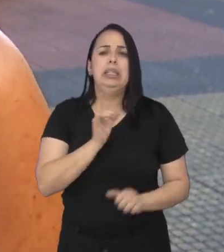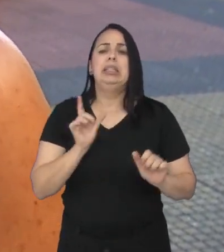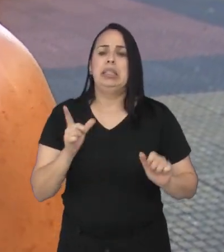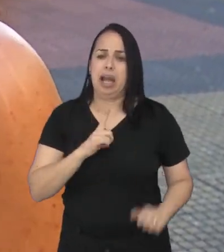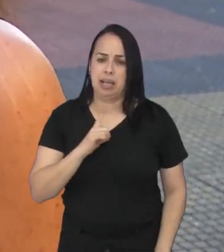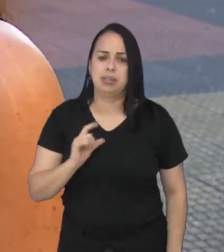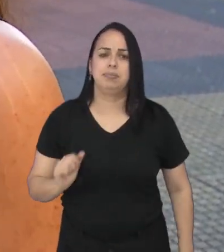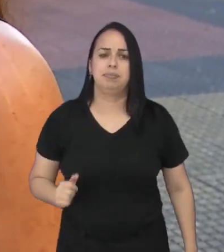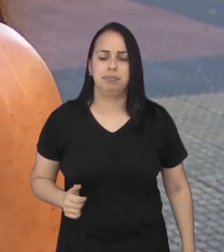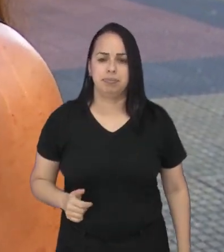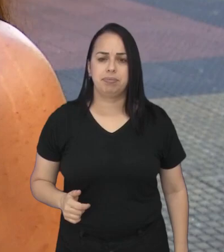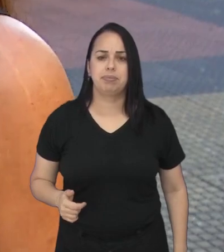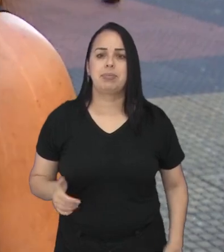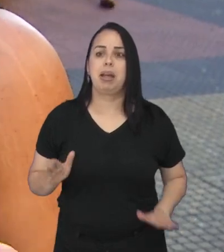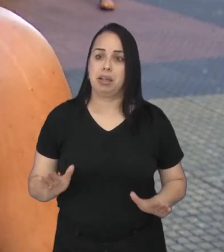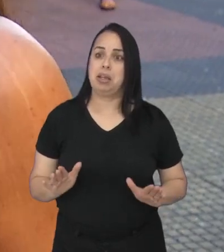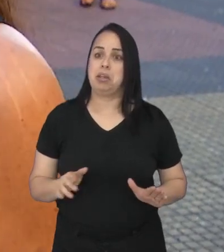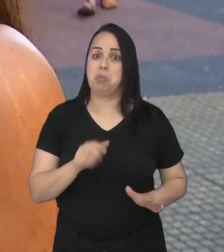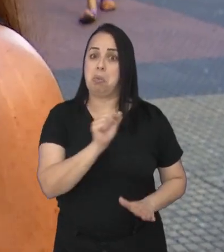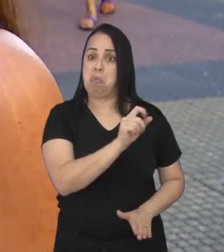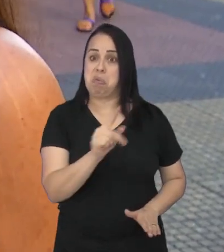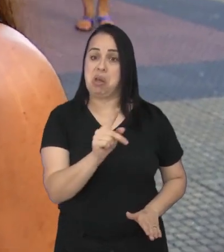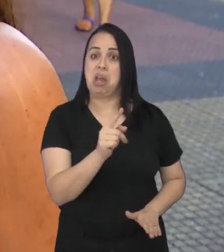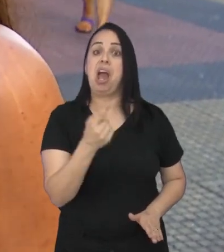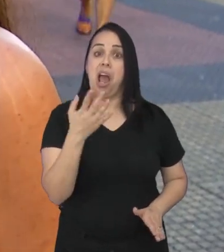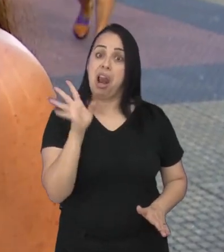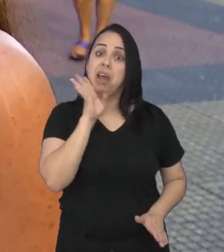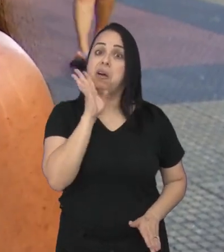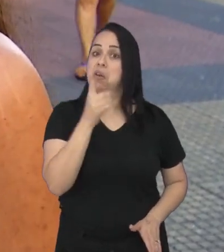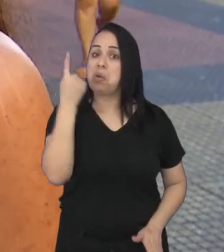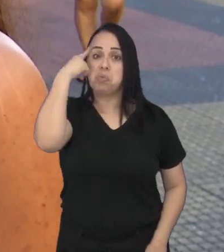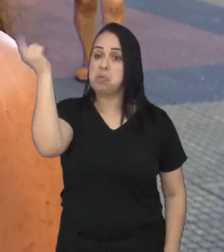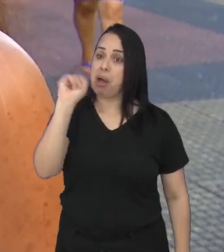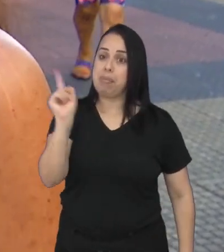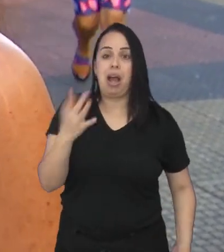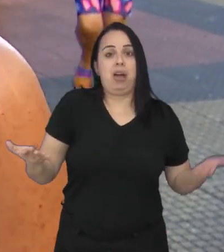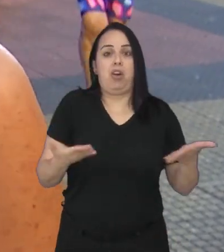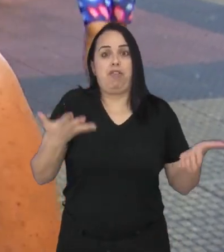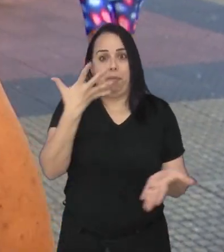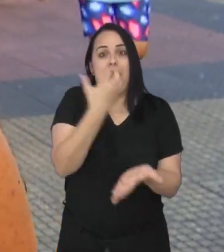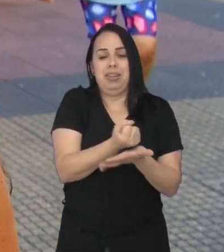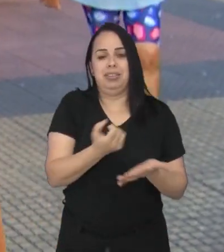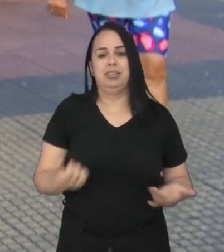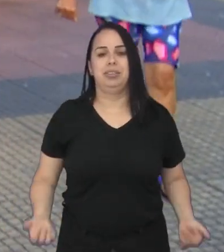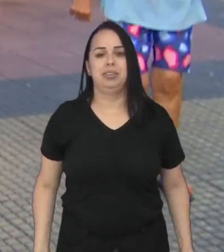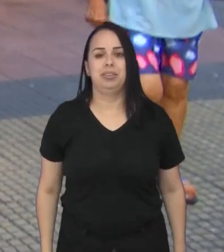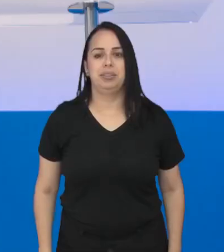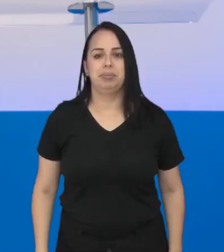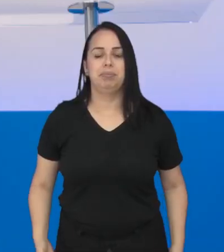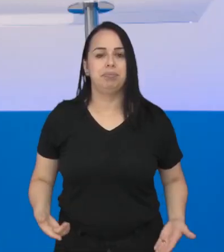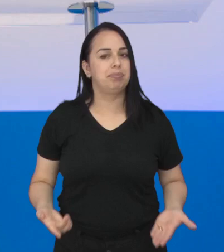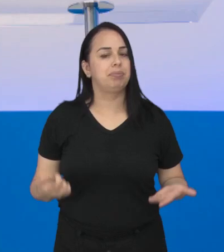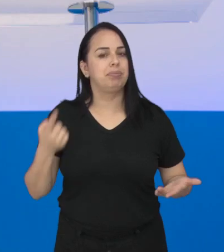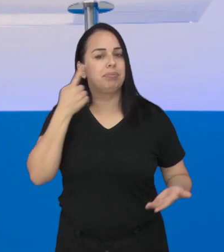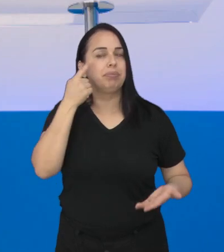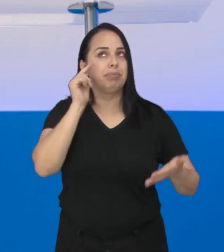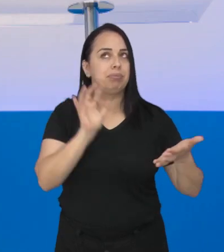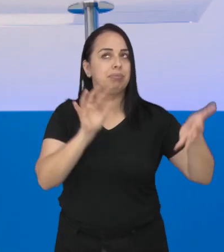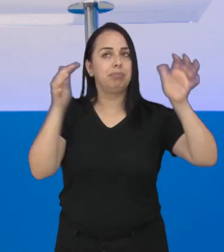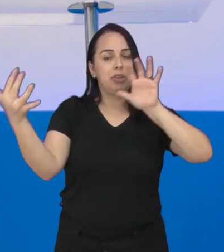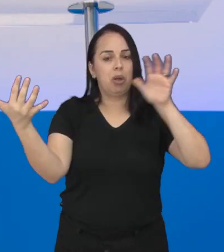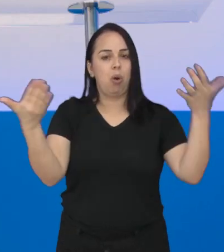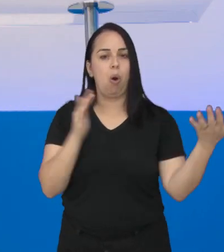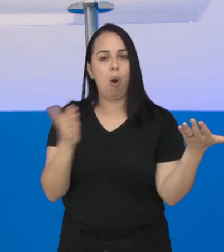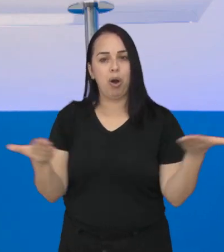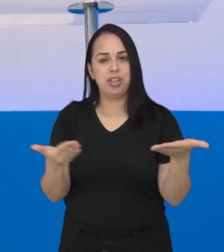esse receio. E é legal, é legal, eu não sabia disso. Eu vou baixar agora. E vamos ver como fica o